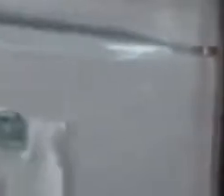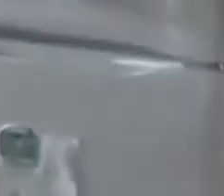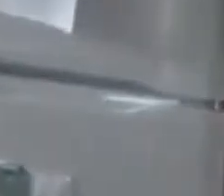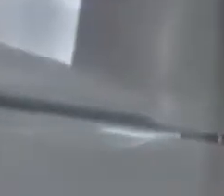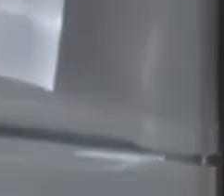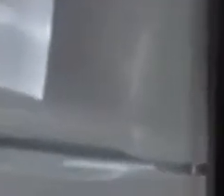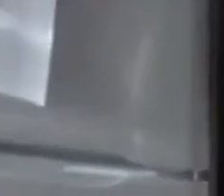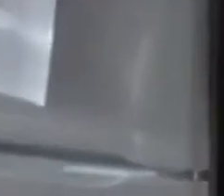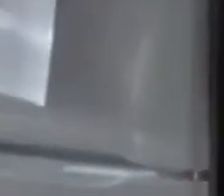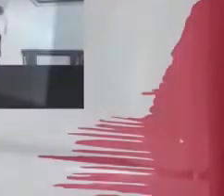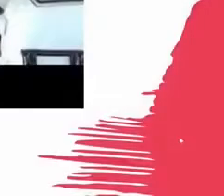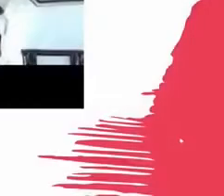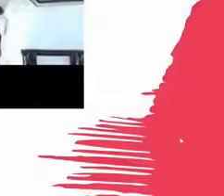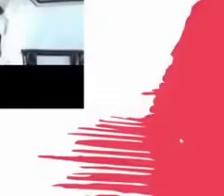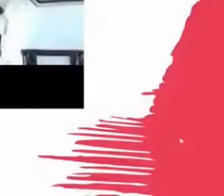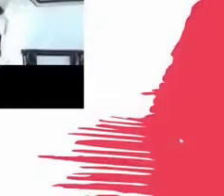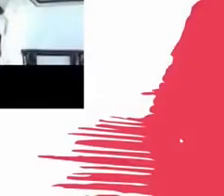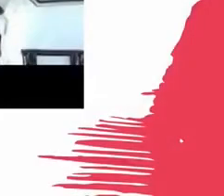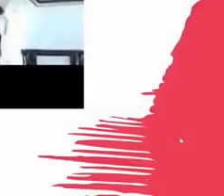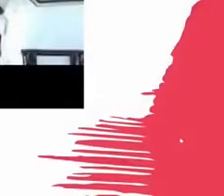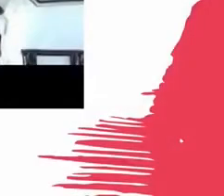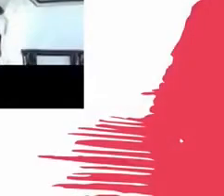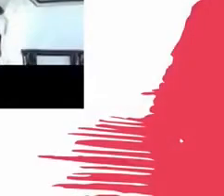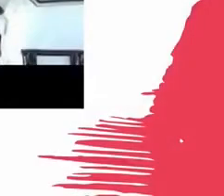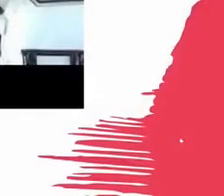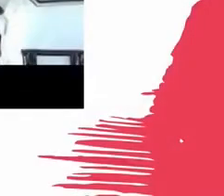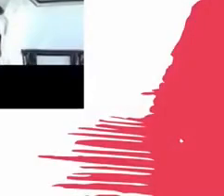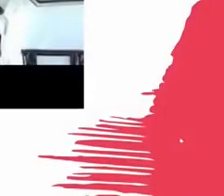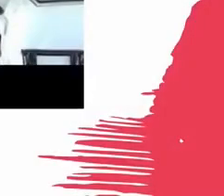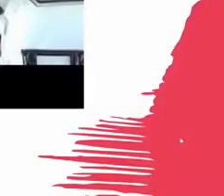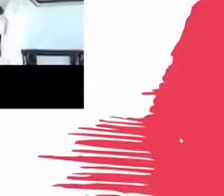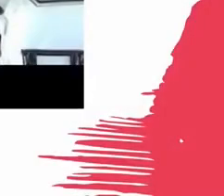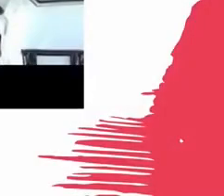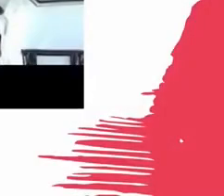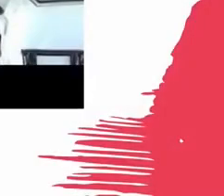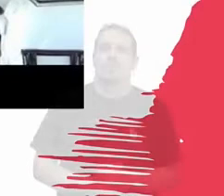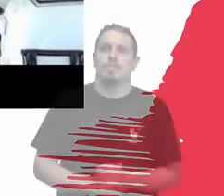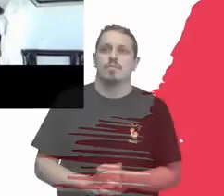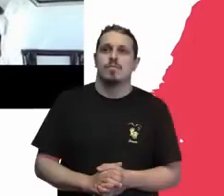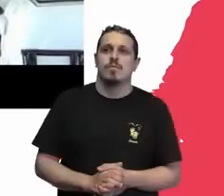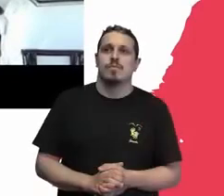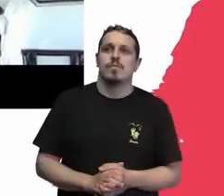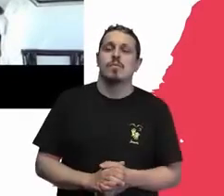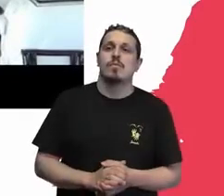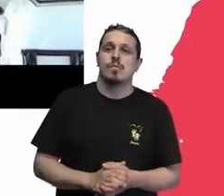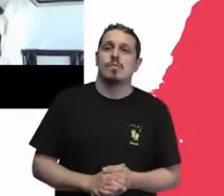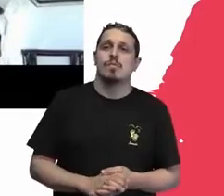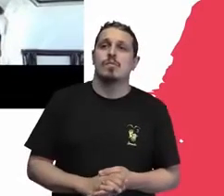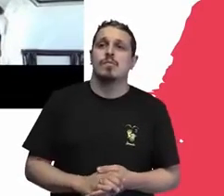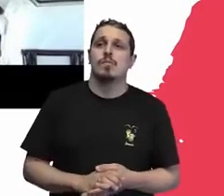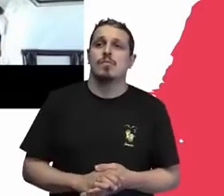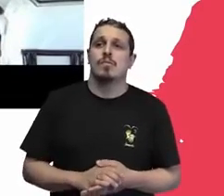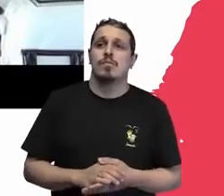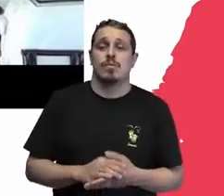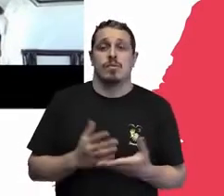vídeo, mas já está acabando. E aqui é aquela imagem do pictograma, quer dizer, você ainda tem a comunicação